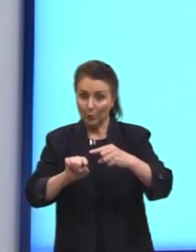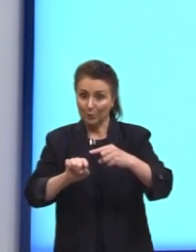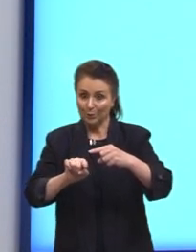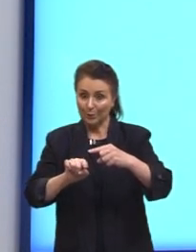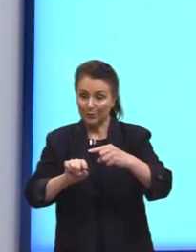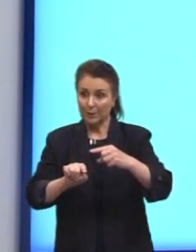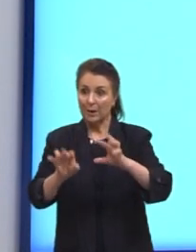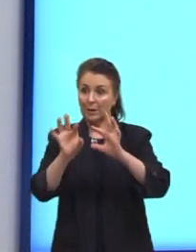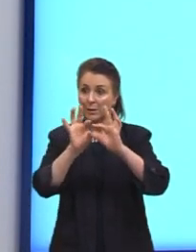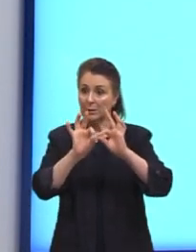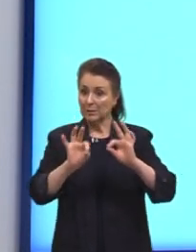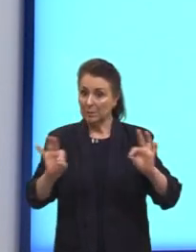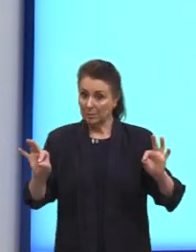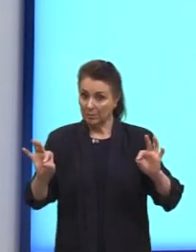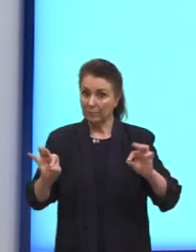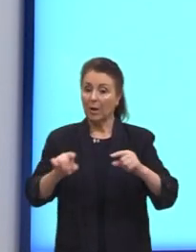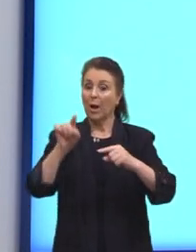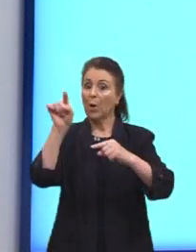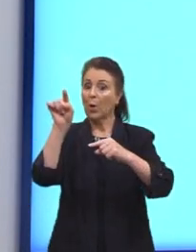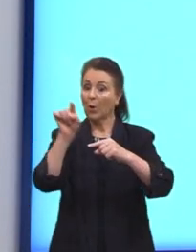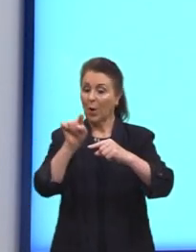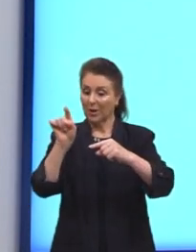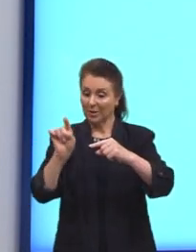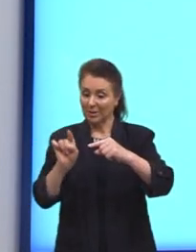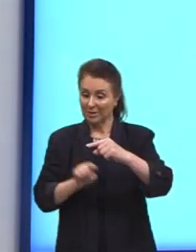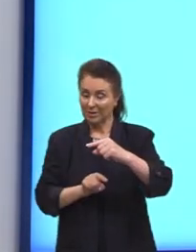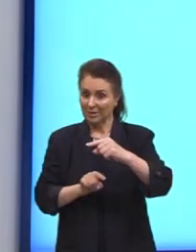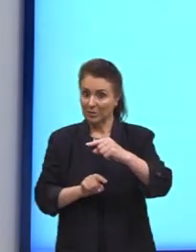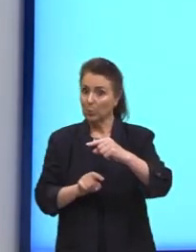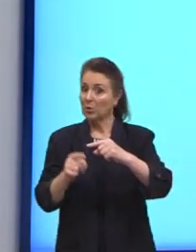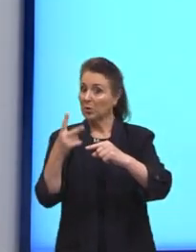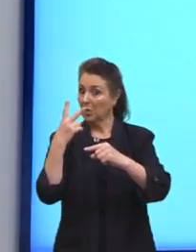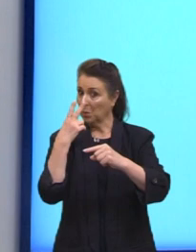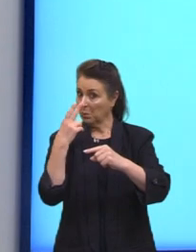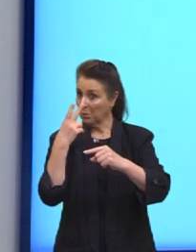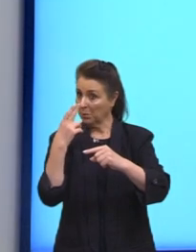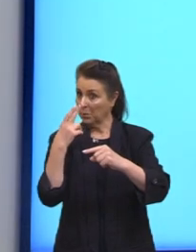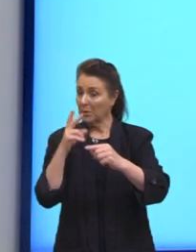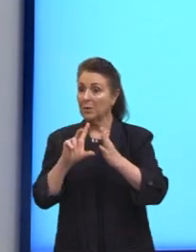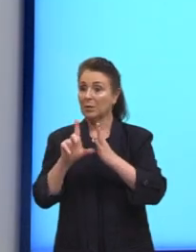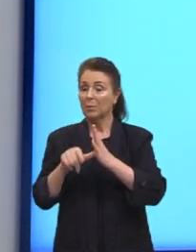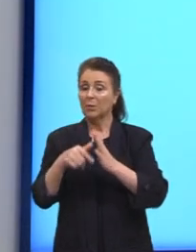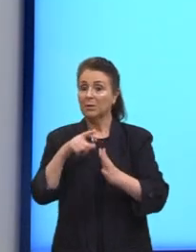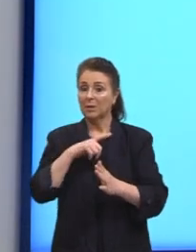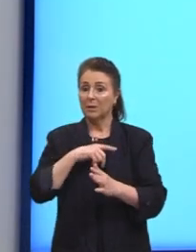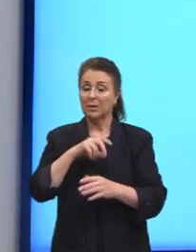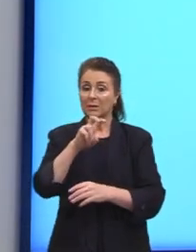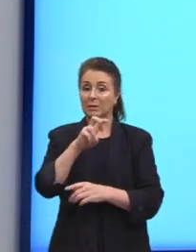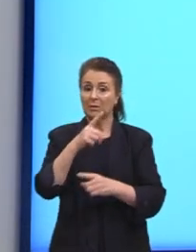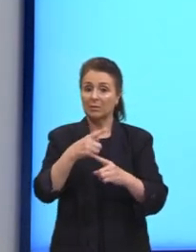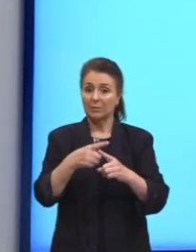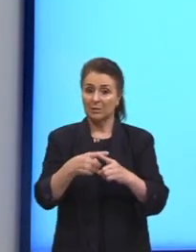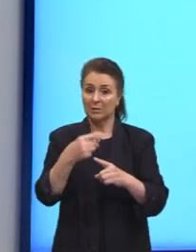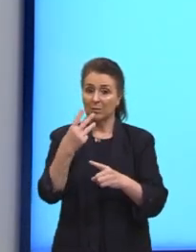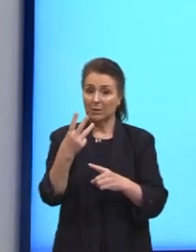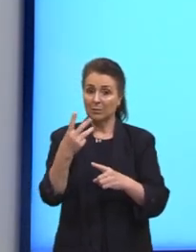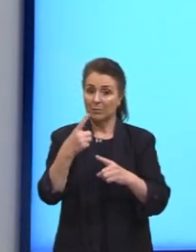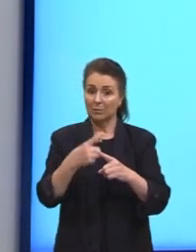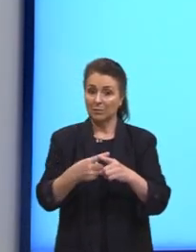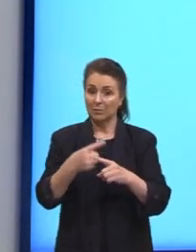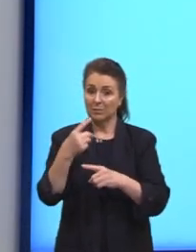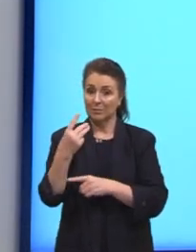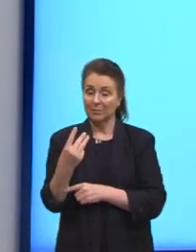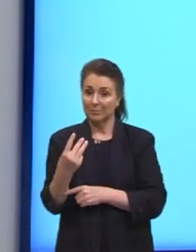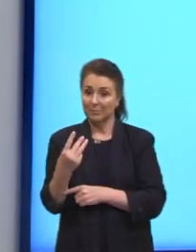simplifica, a gente corta, né? Os fatores iguais. E aí nós teríamos cinco vezes quatro